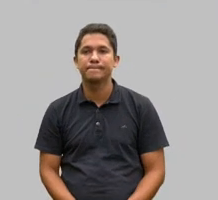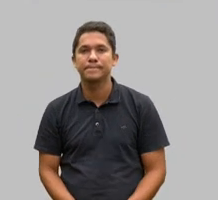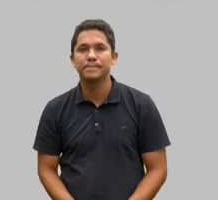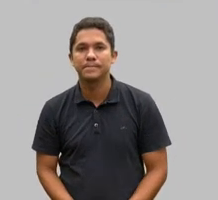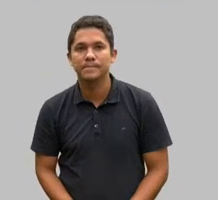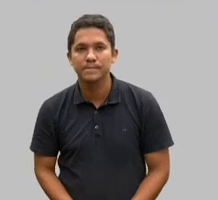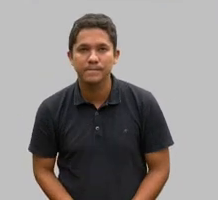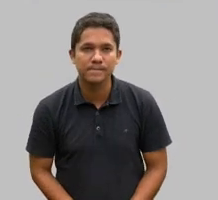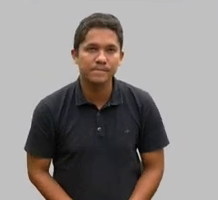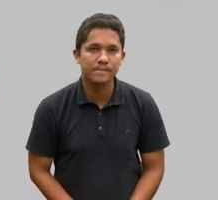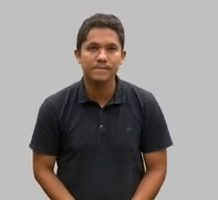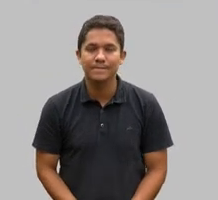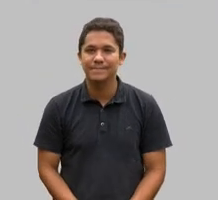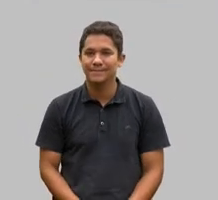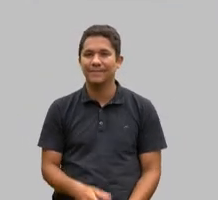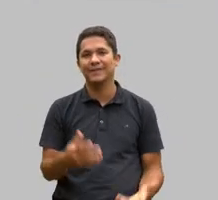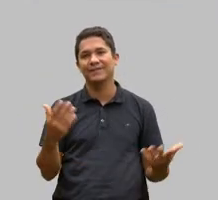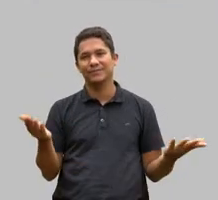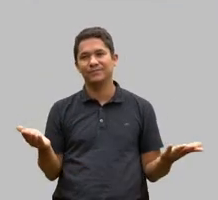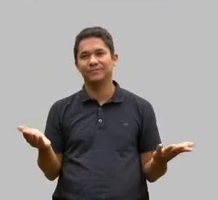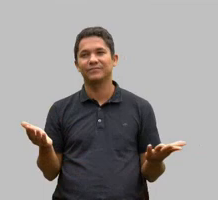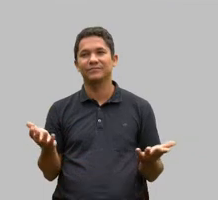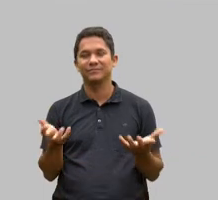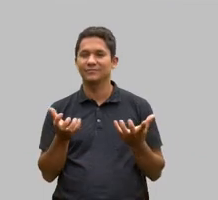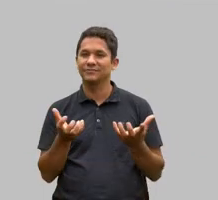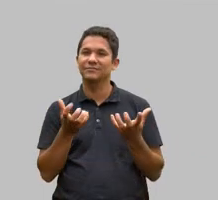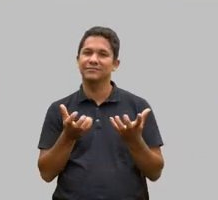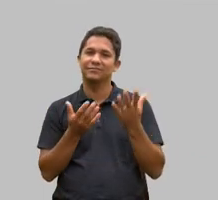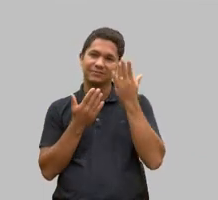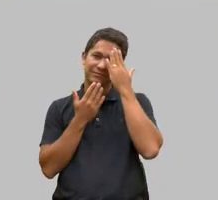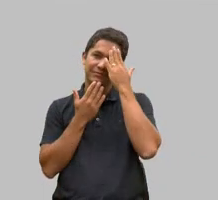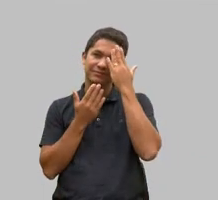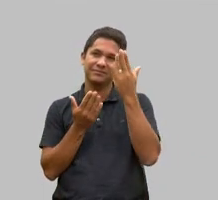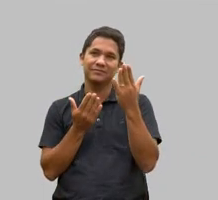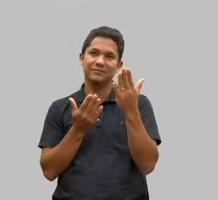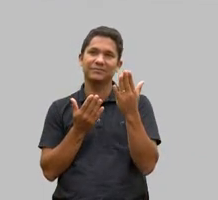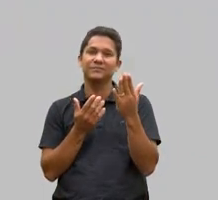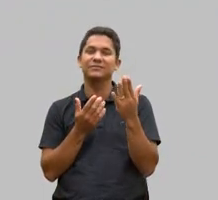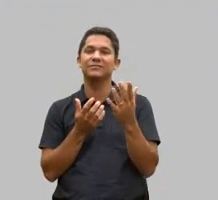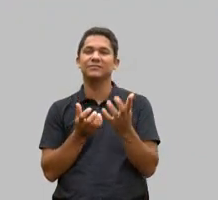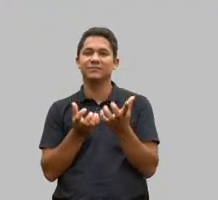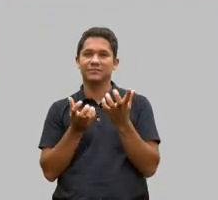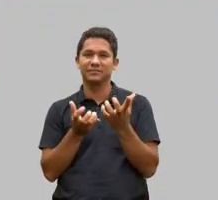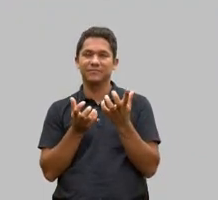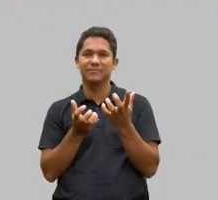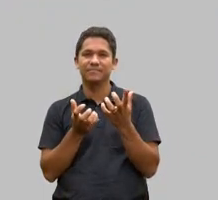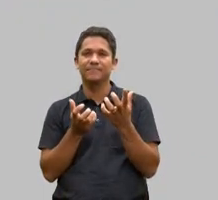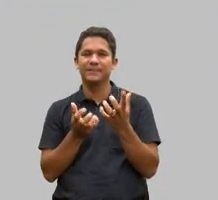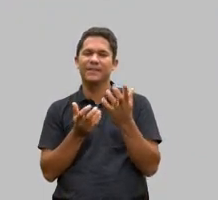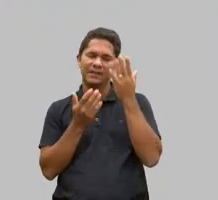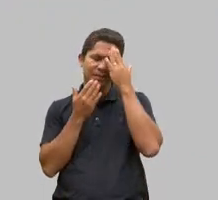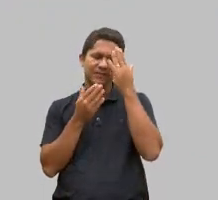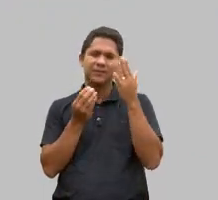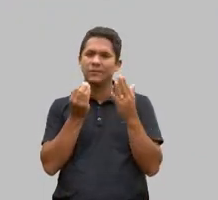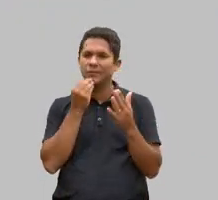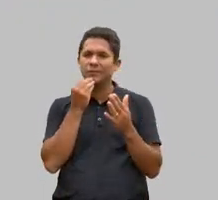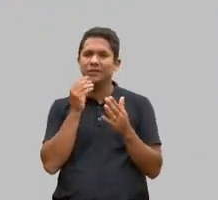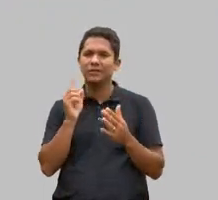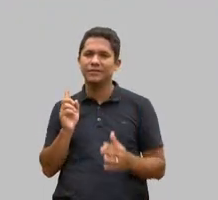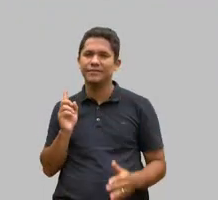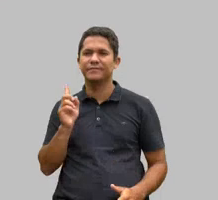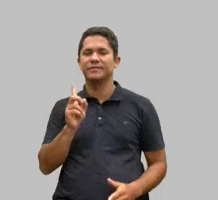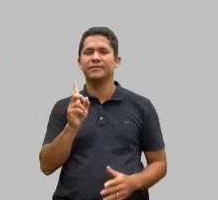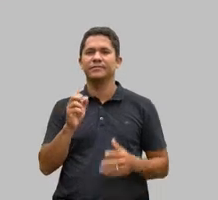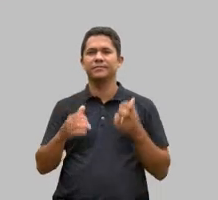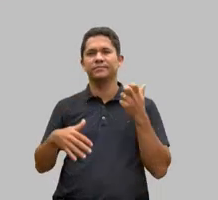então é isso gente eu gostaria de agradecer a oportunidade e assim eu agradeço muito a oportunidade inclusive de estar aqui de falar sobre